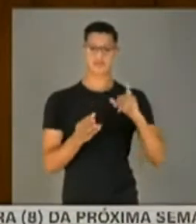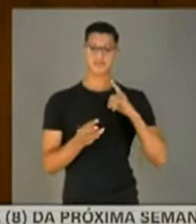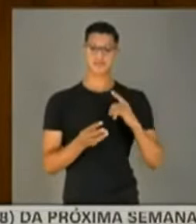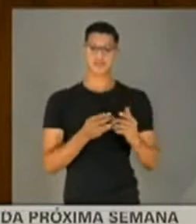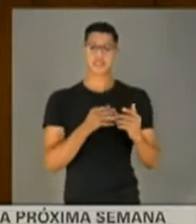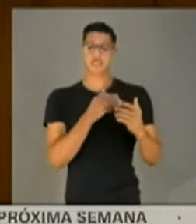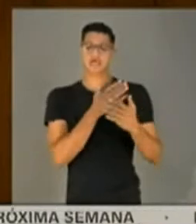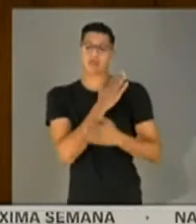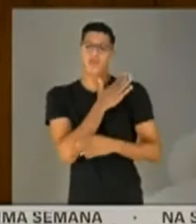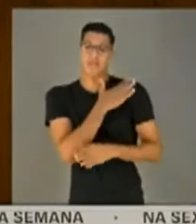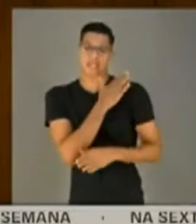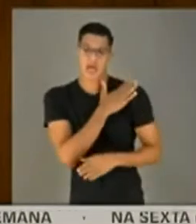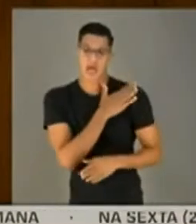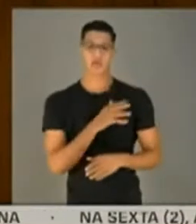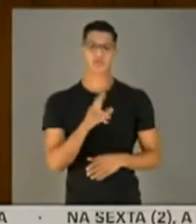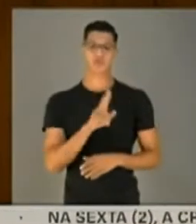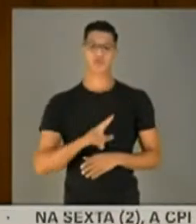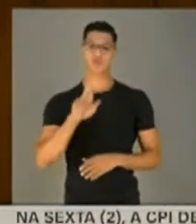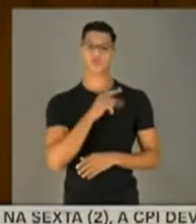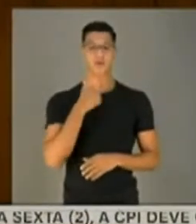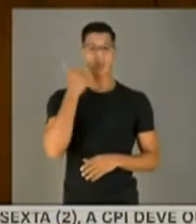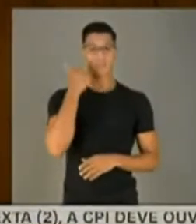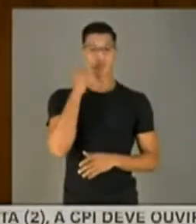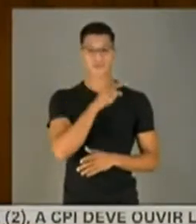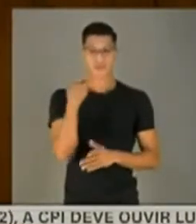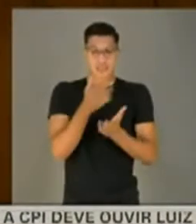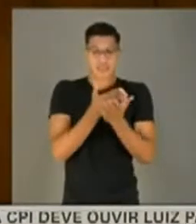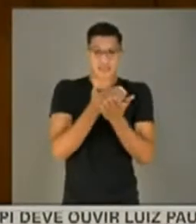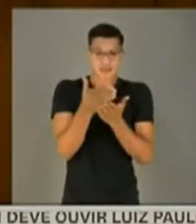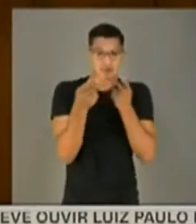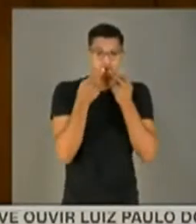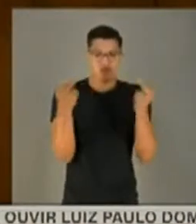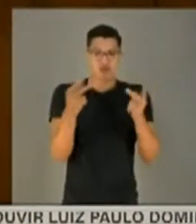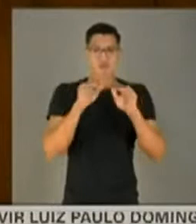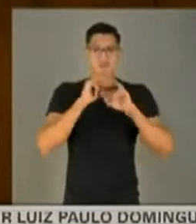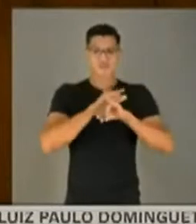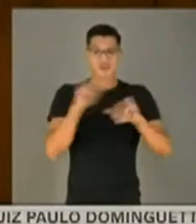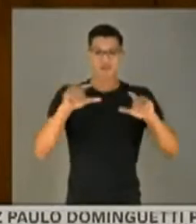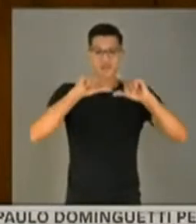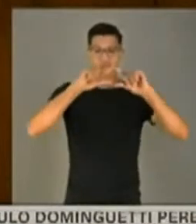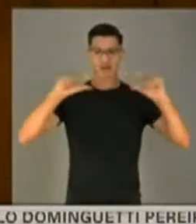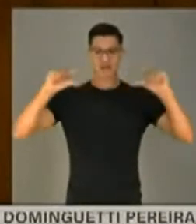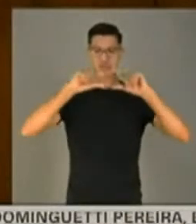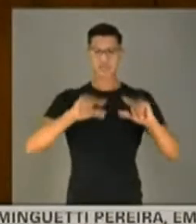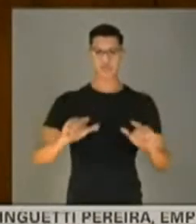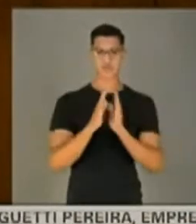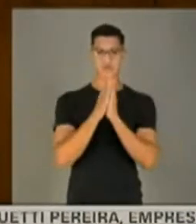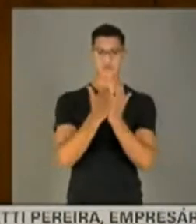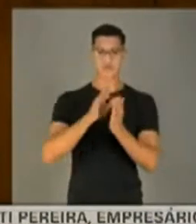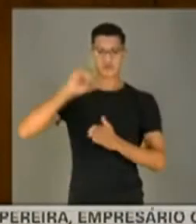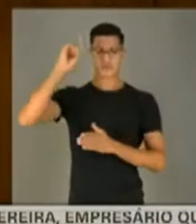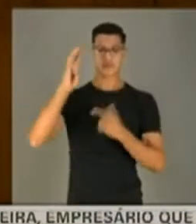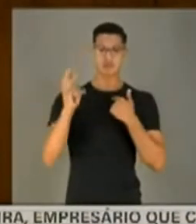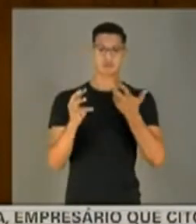humildade, use isso. Eu observei que o senhor iniciou sua fala citando um versículo bíblico. E aqui eu